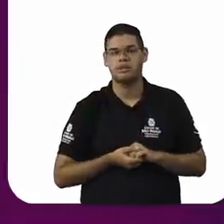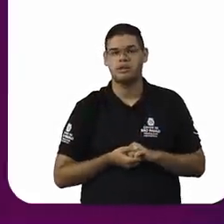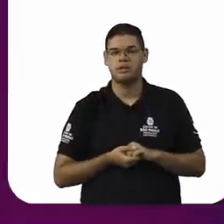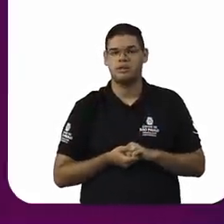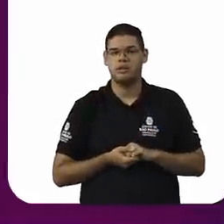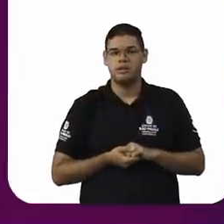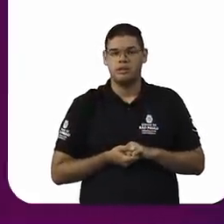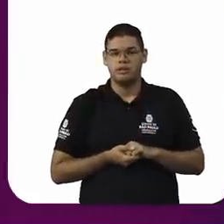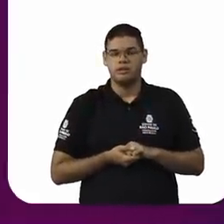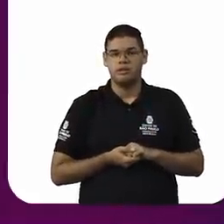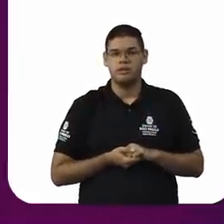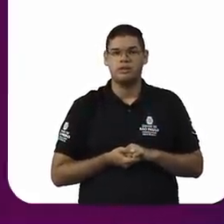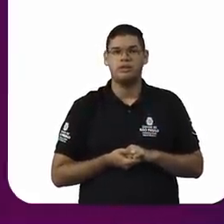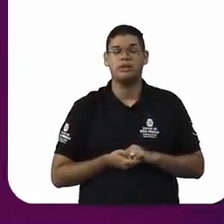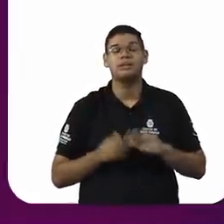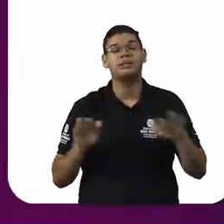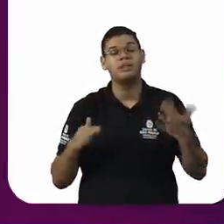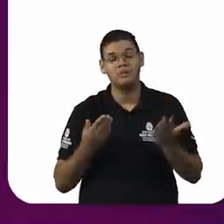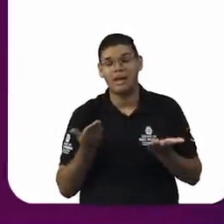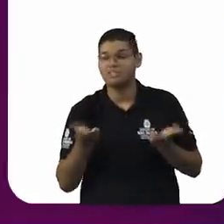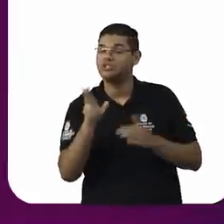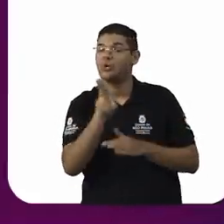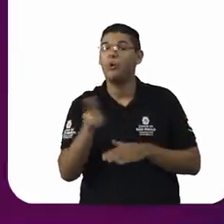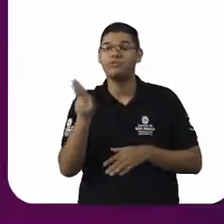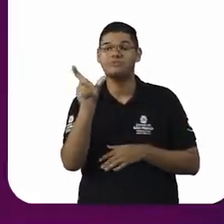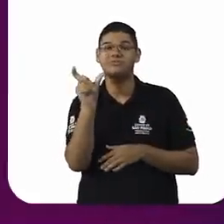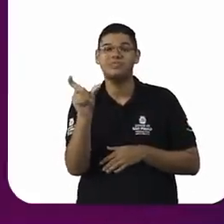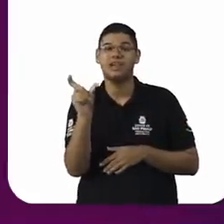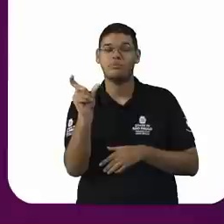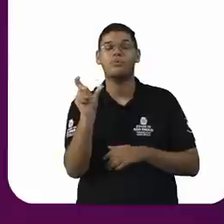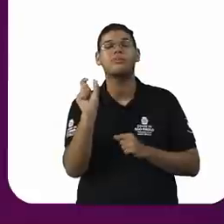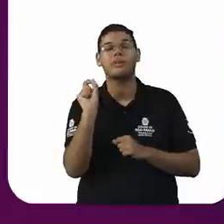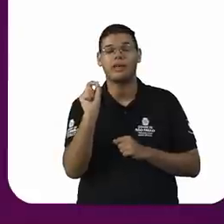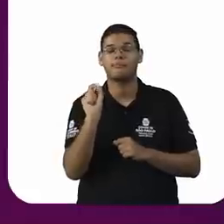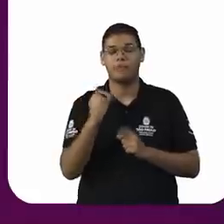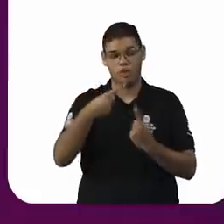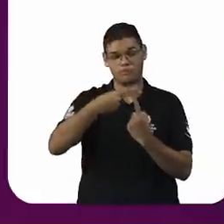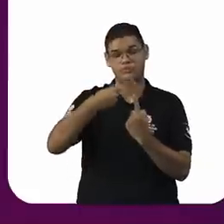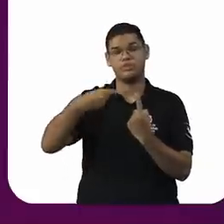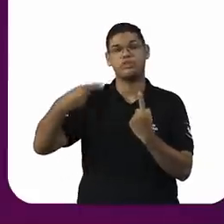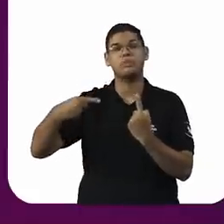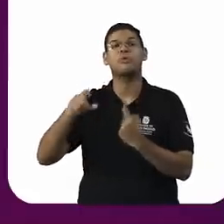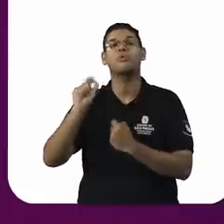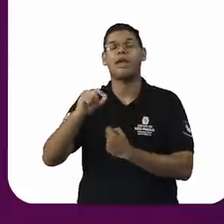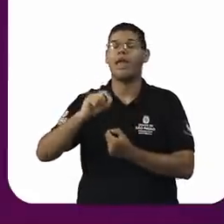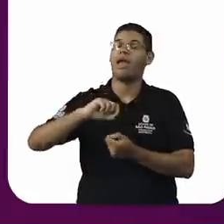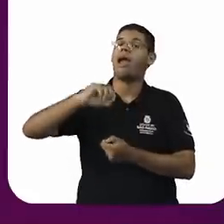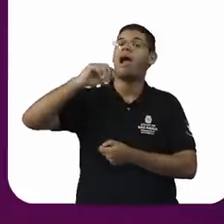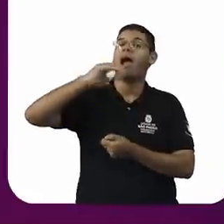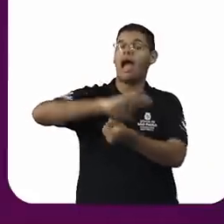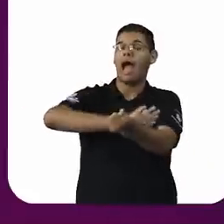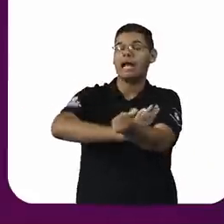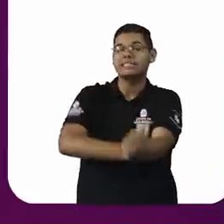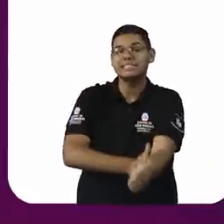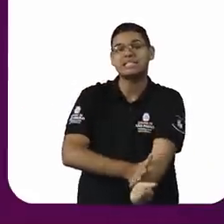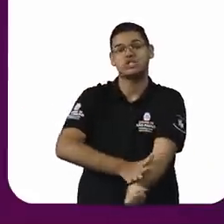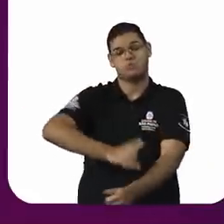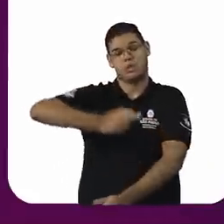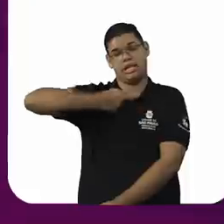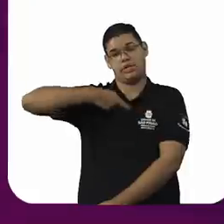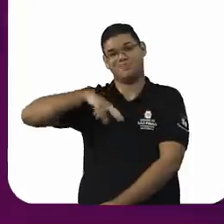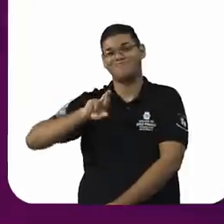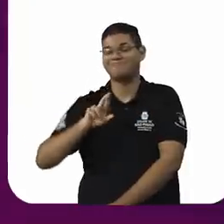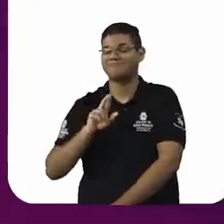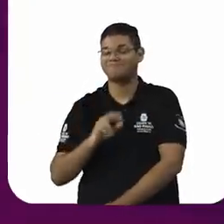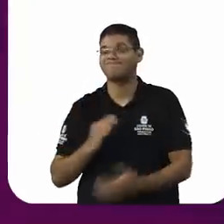a expressão racismo religioso, porque, na verdade, isso fortalece o que nós já sabemos que o